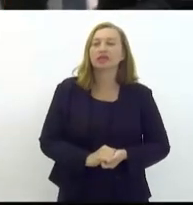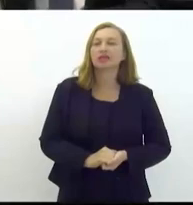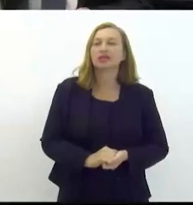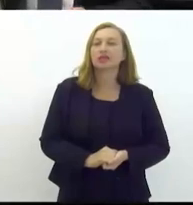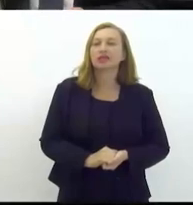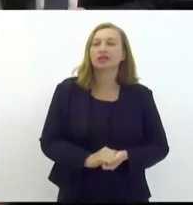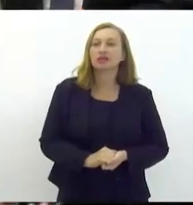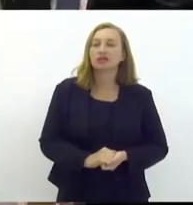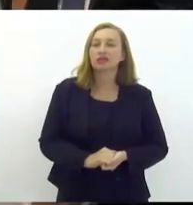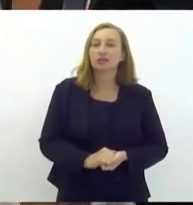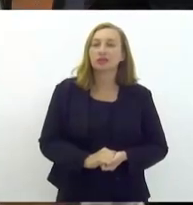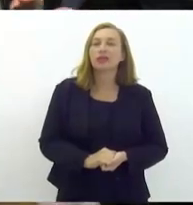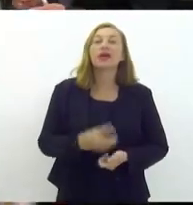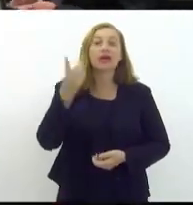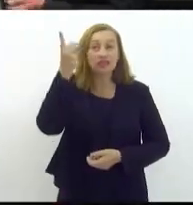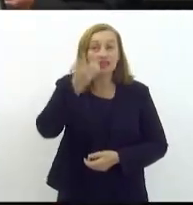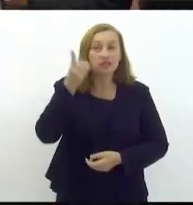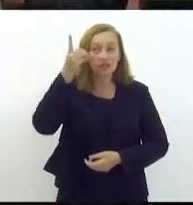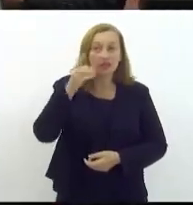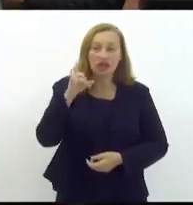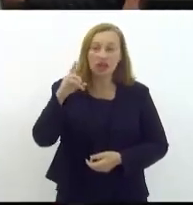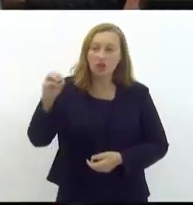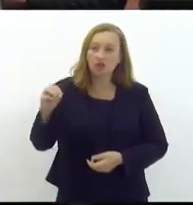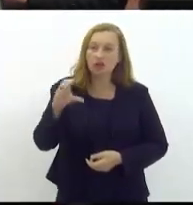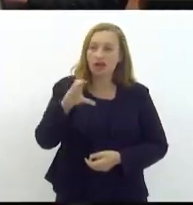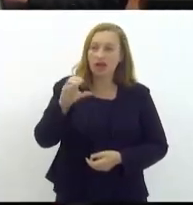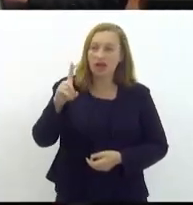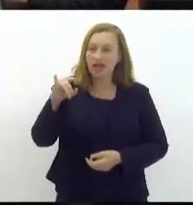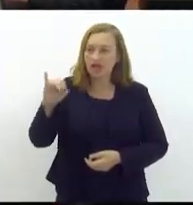e deputado Cláudio Caiado.